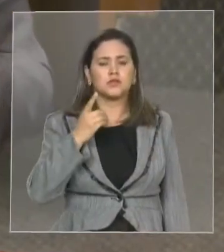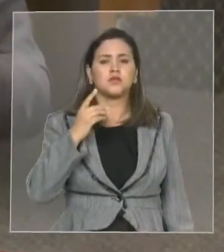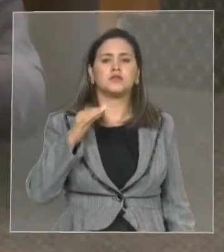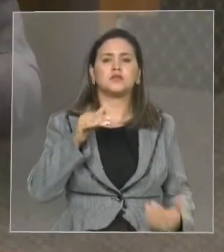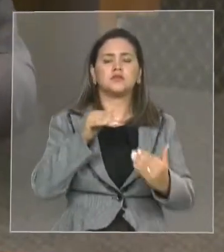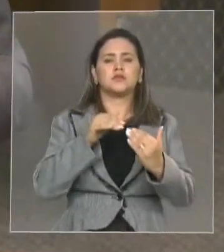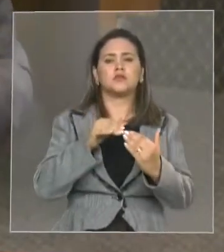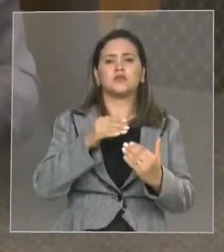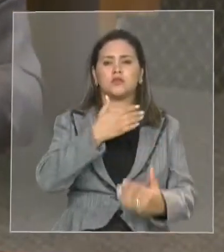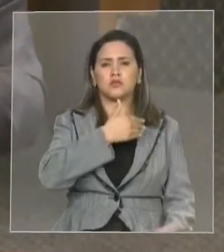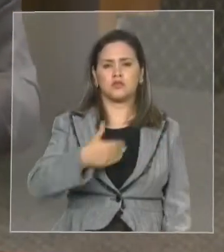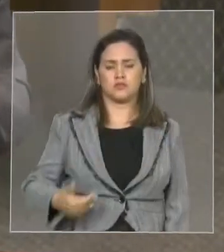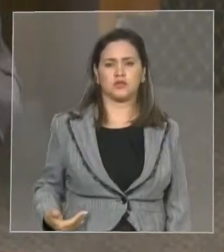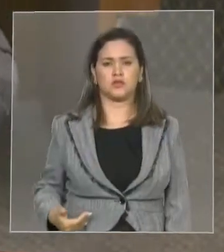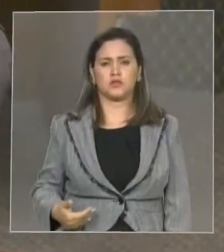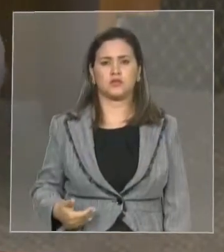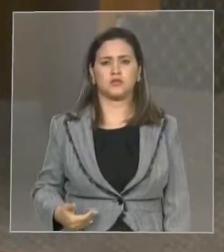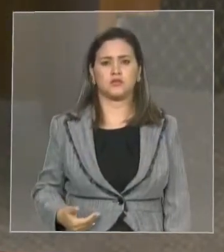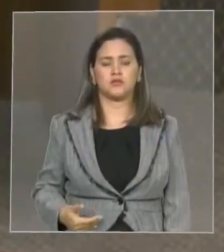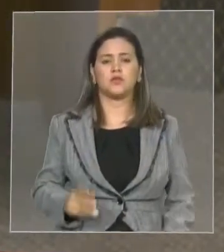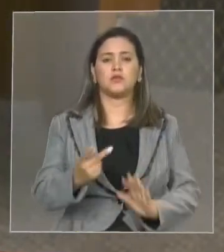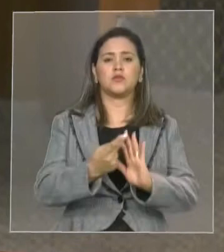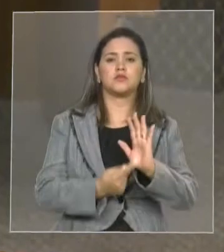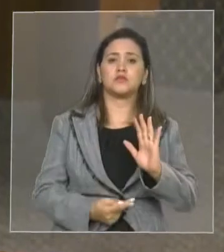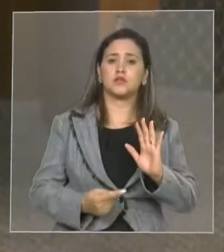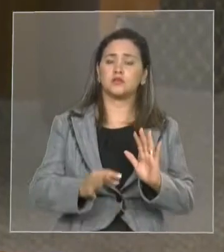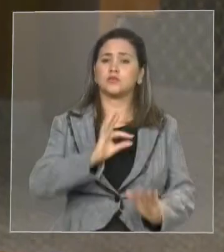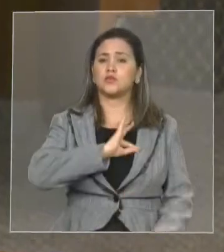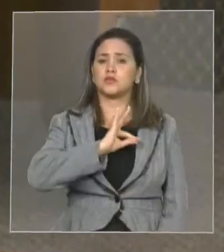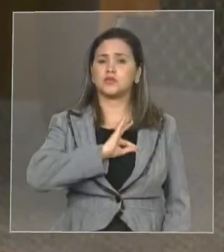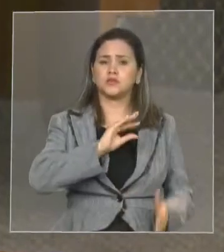polícia, vamos amadurecer mais, vamos conversar com a categoria.